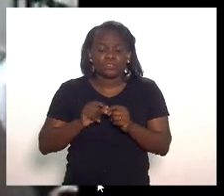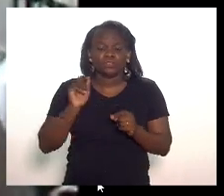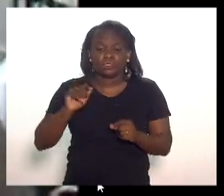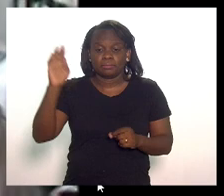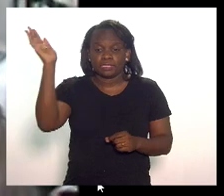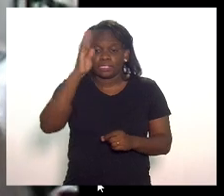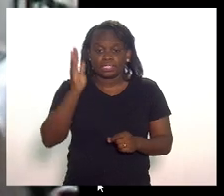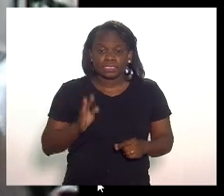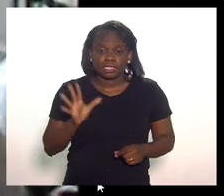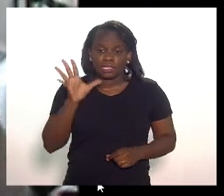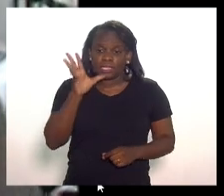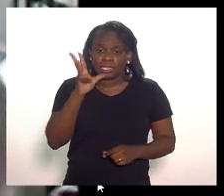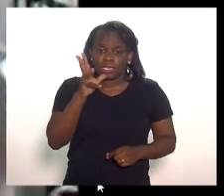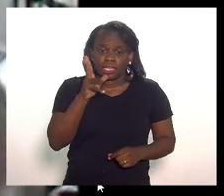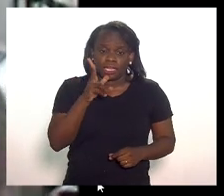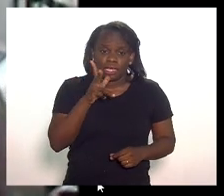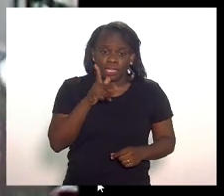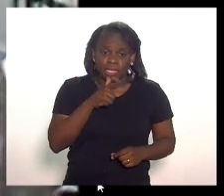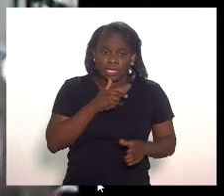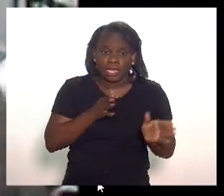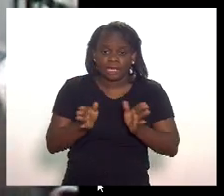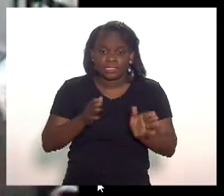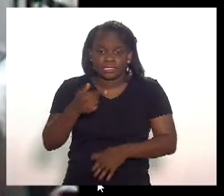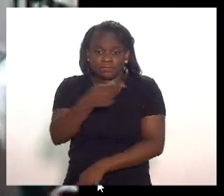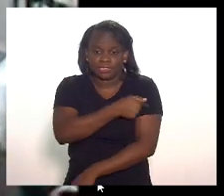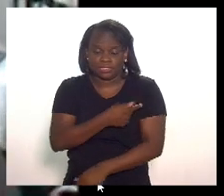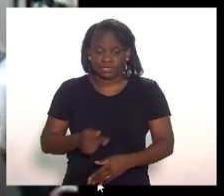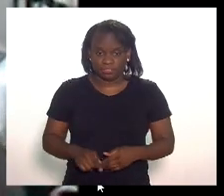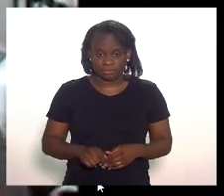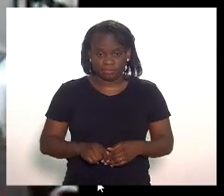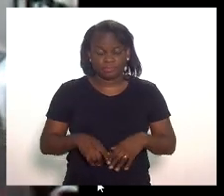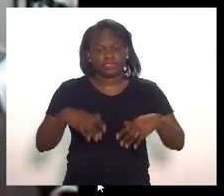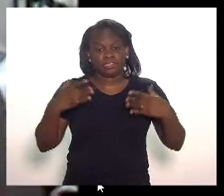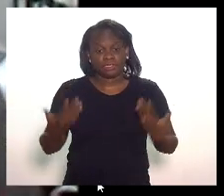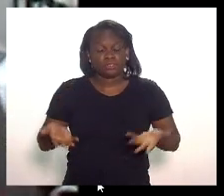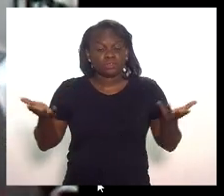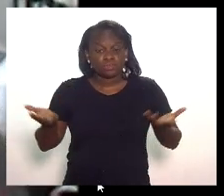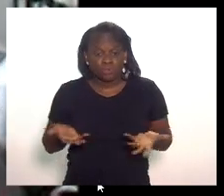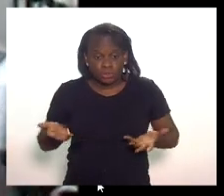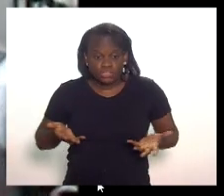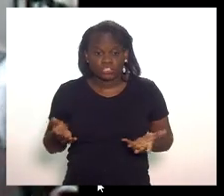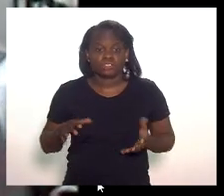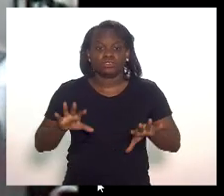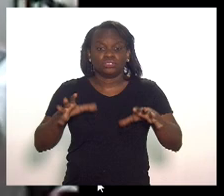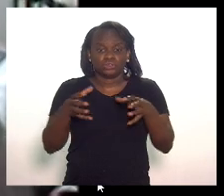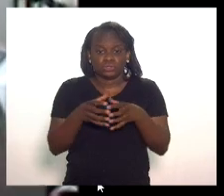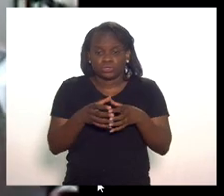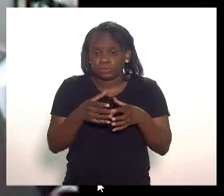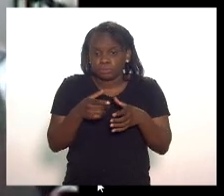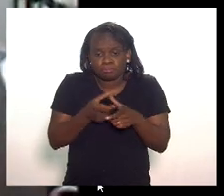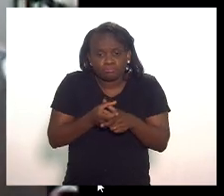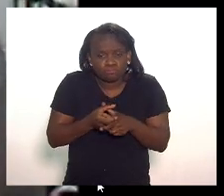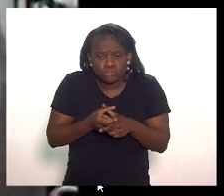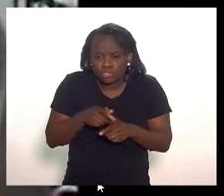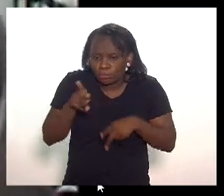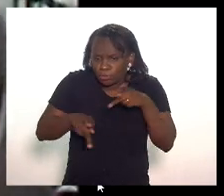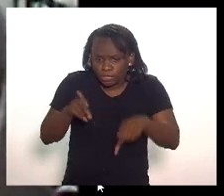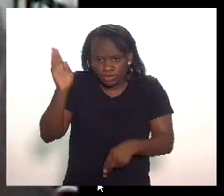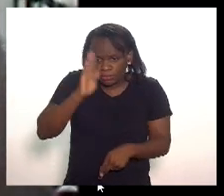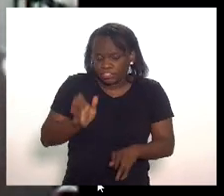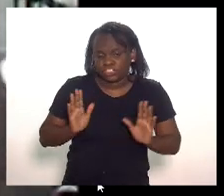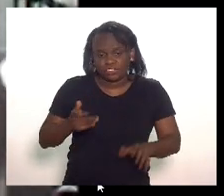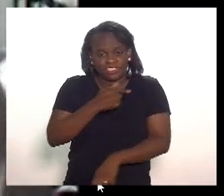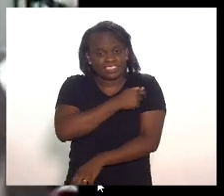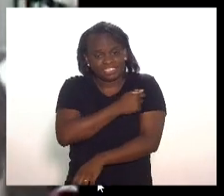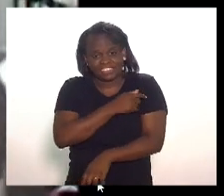demorasse a ter acesso a vacinas então hoje uma parcela ínfima da população brasileira se vacinou